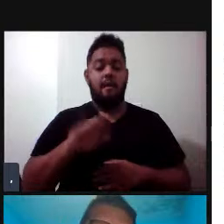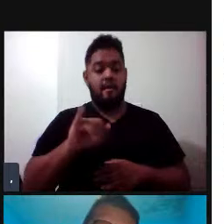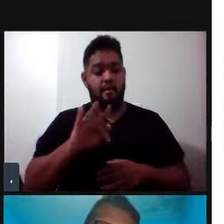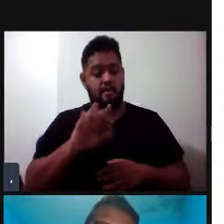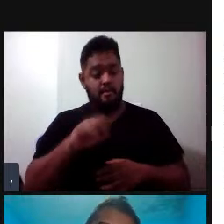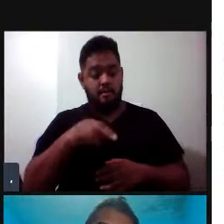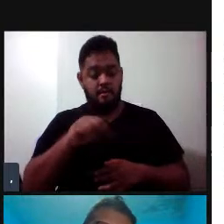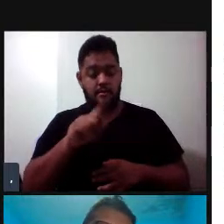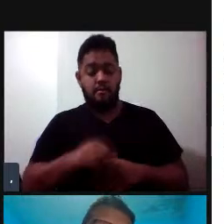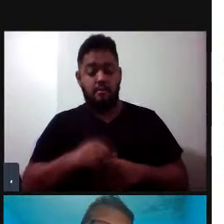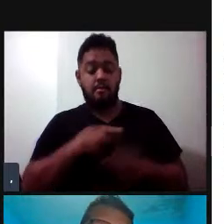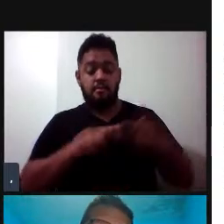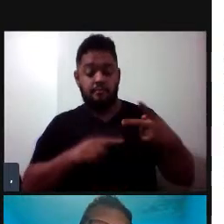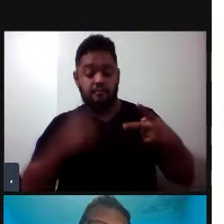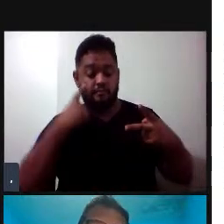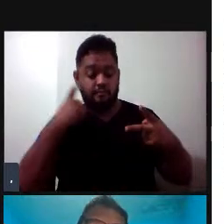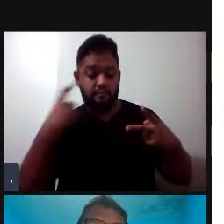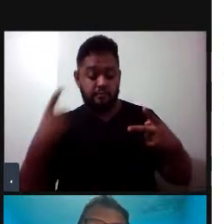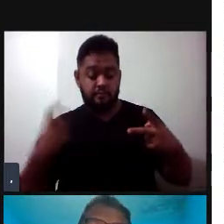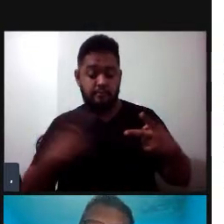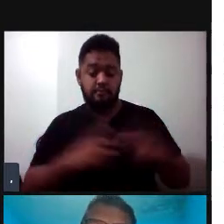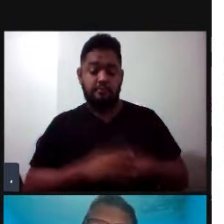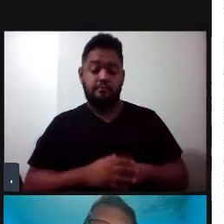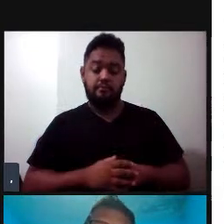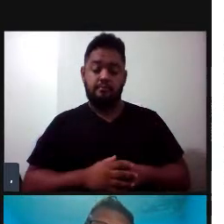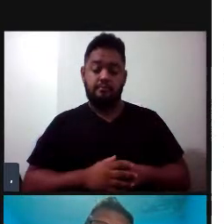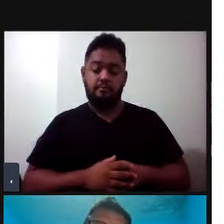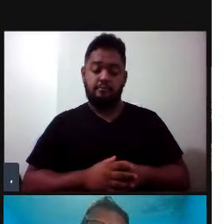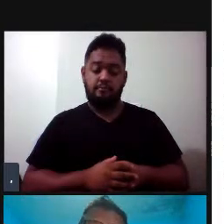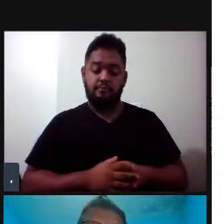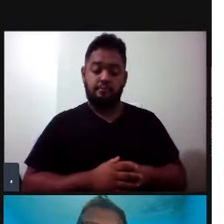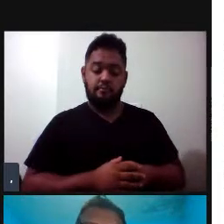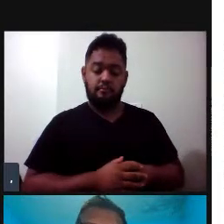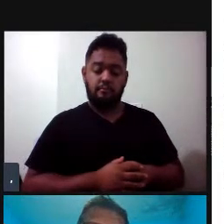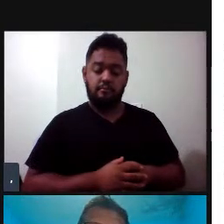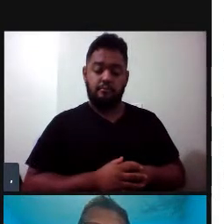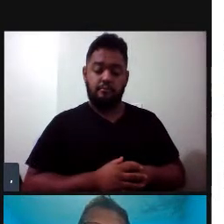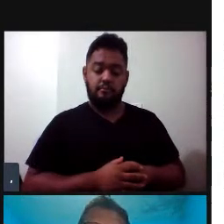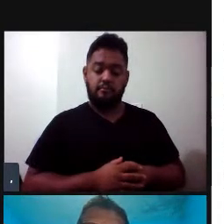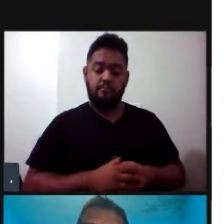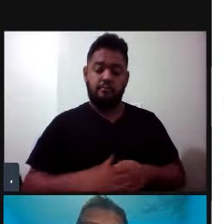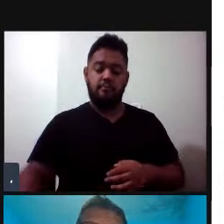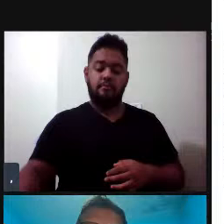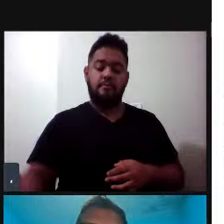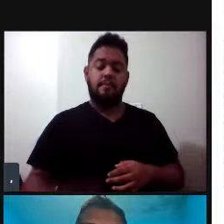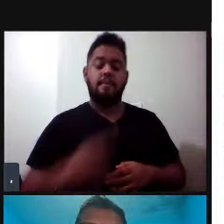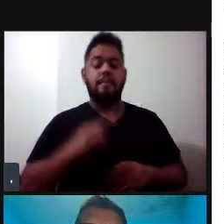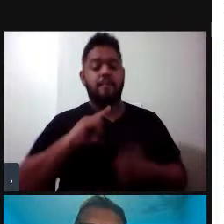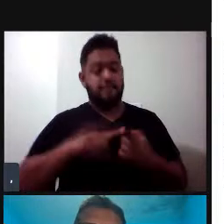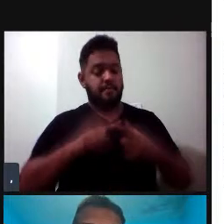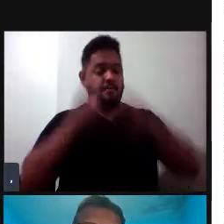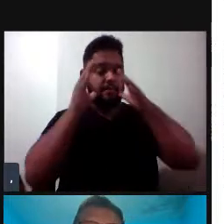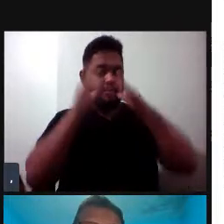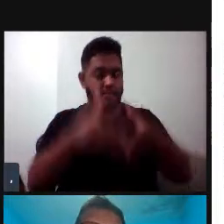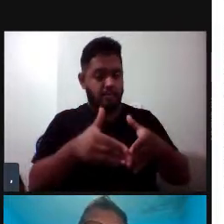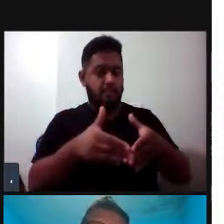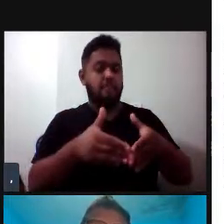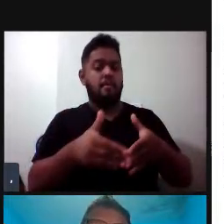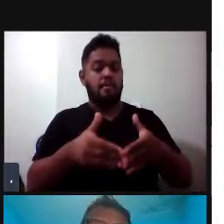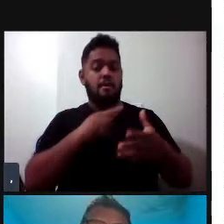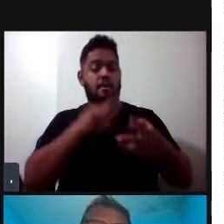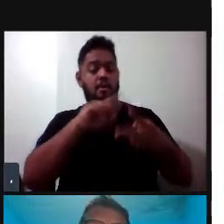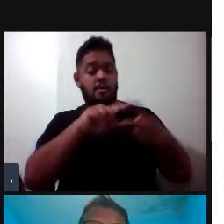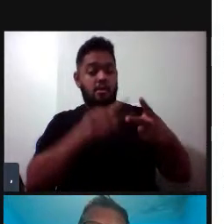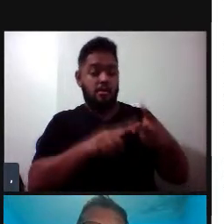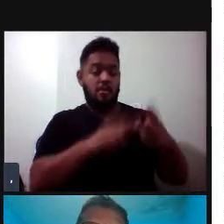dois sons emitidos pelo mesmo animal ao mesmo tempo, porque assim como as aves, eles têm uma fonte sonora dupla, né, eles têm dois pares